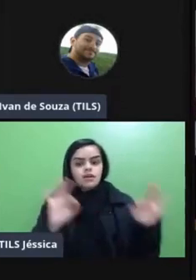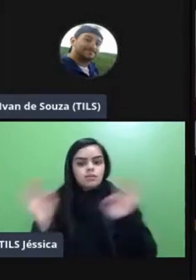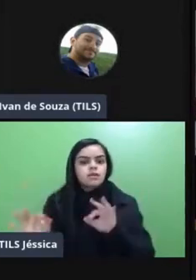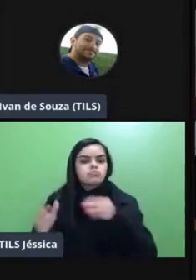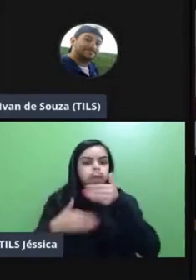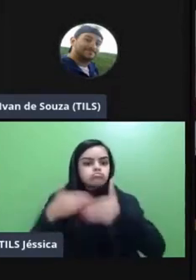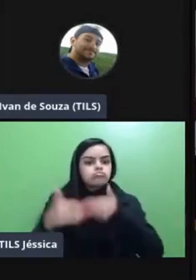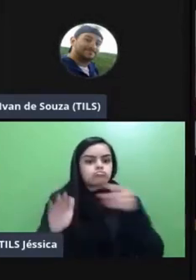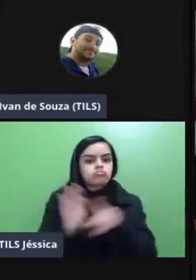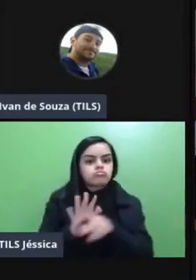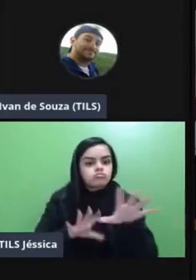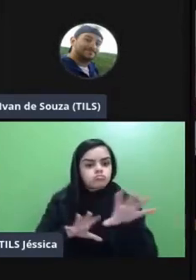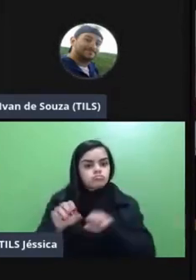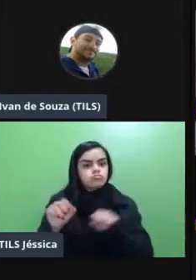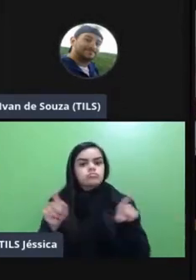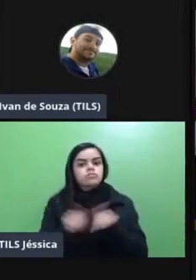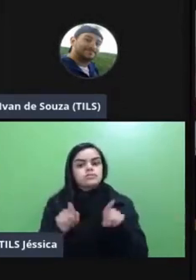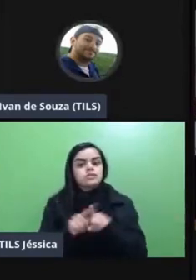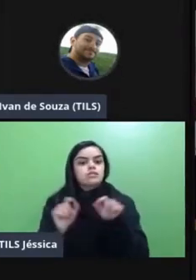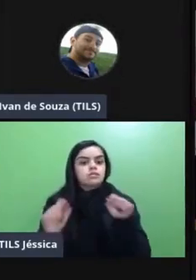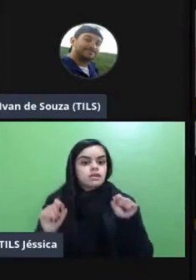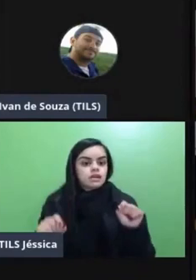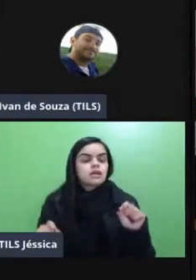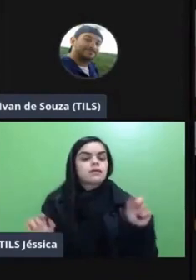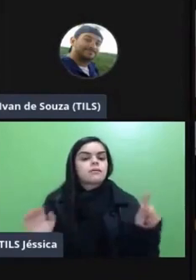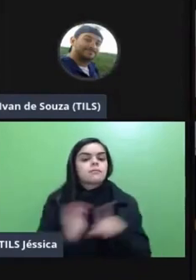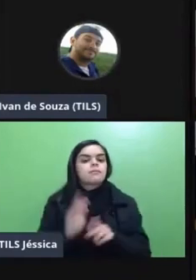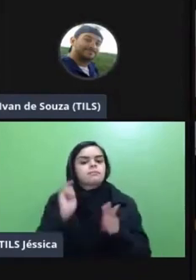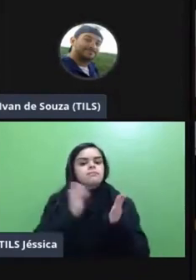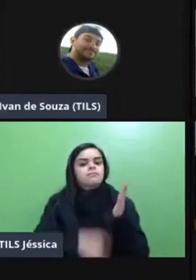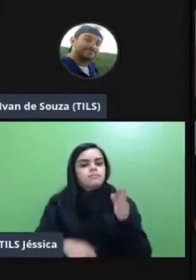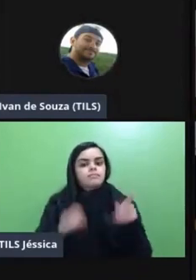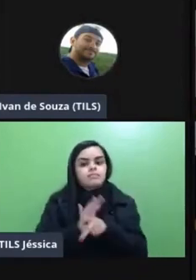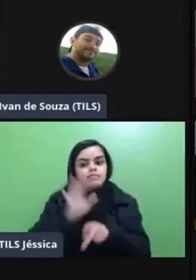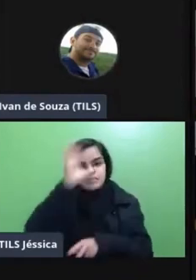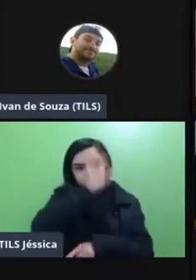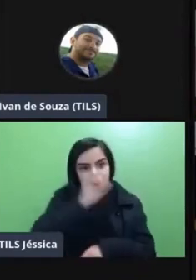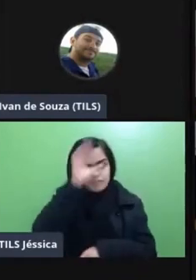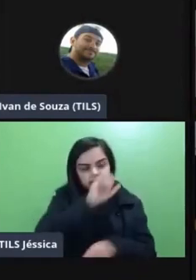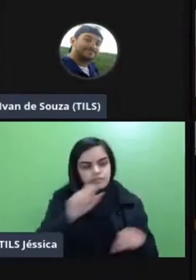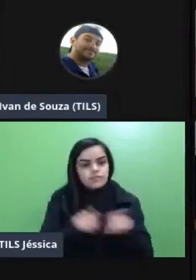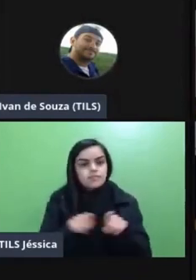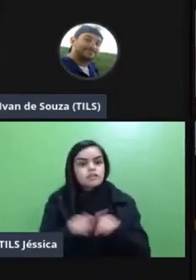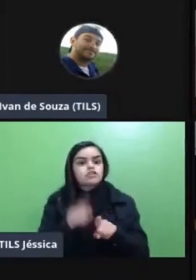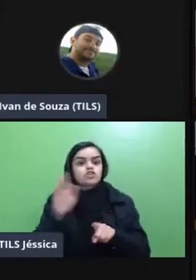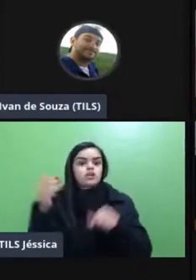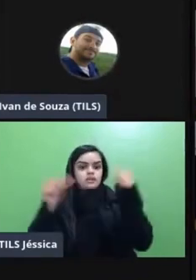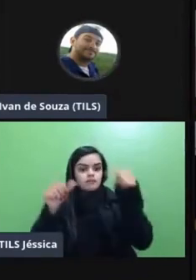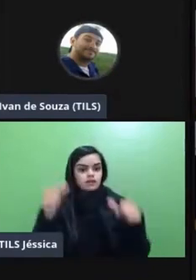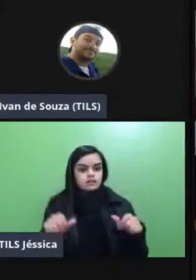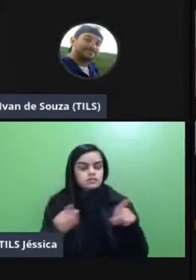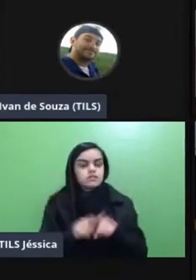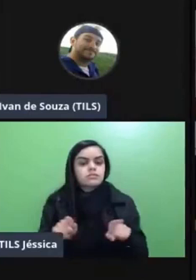formativo e disponibilizando ali a rubrica de aprendizagem é a rubrica de avaliação perdão que